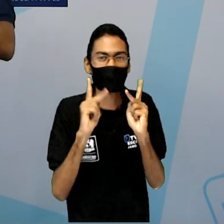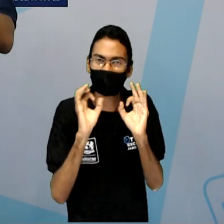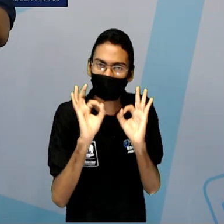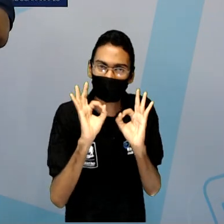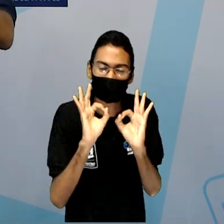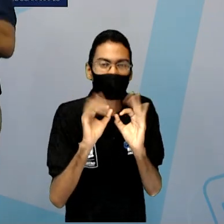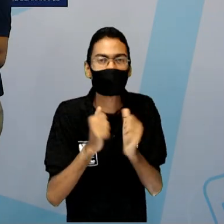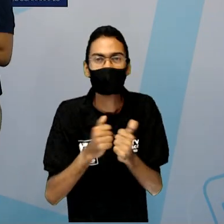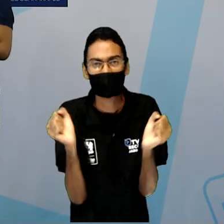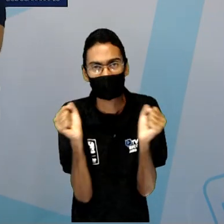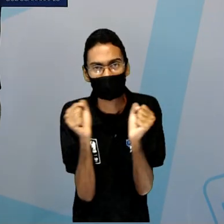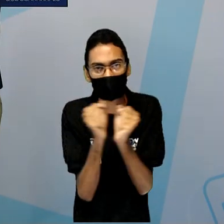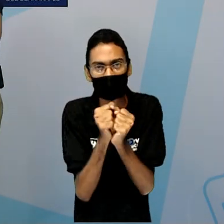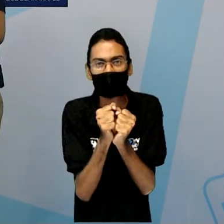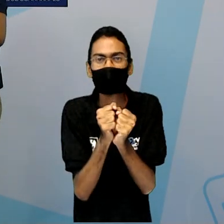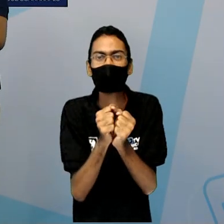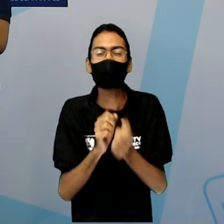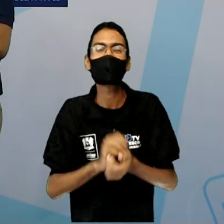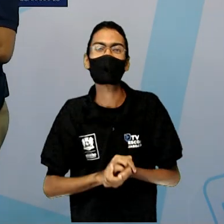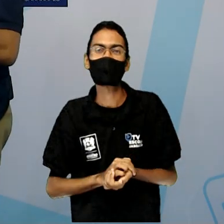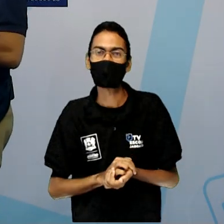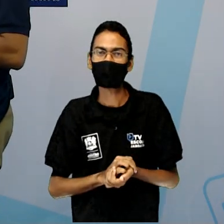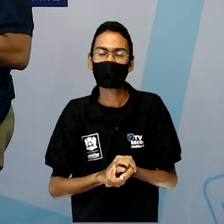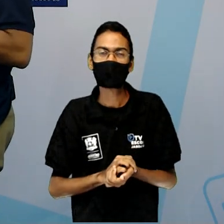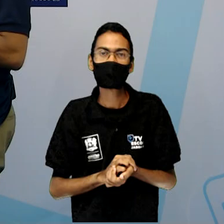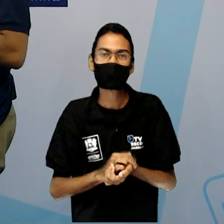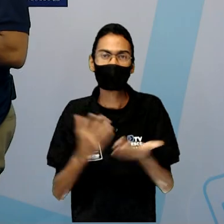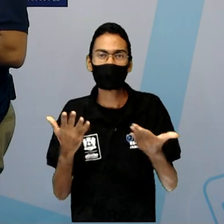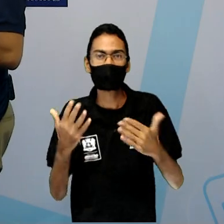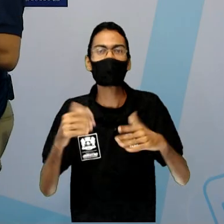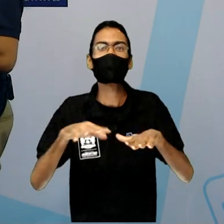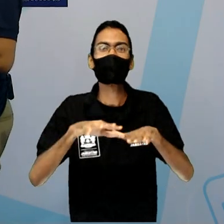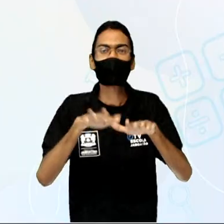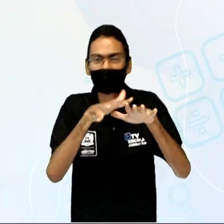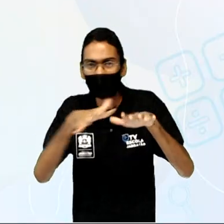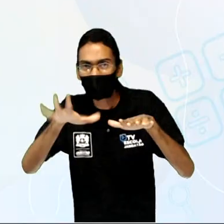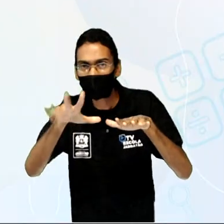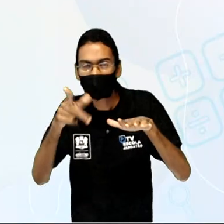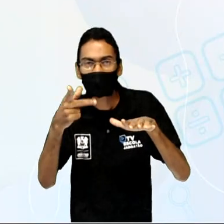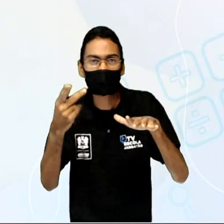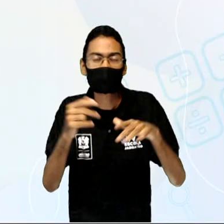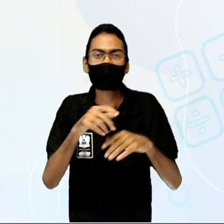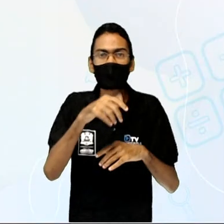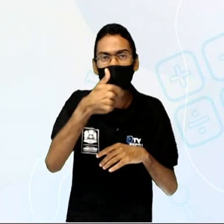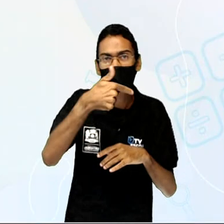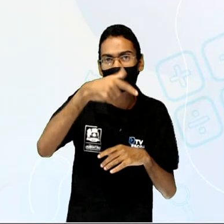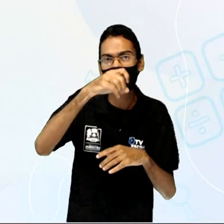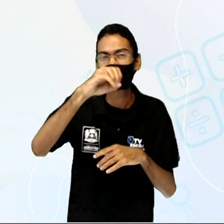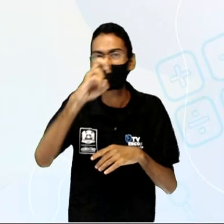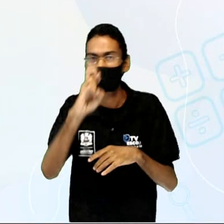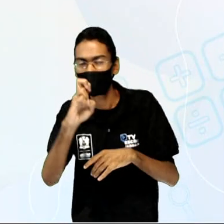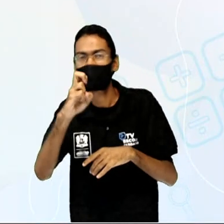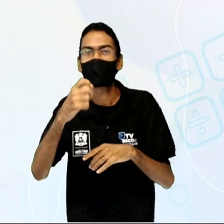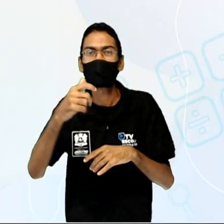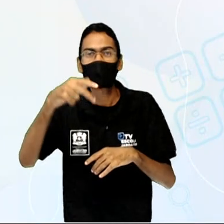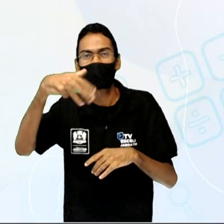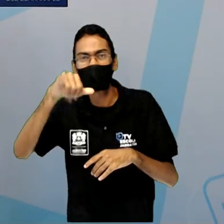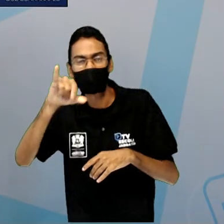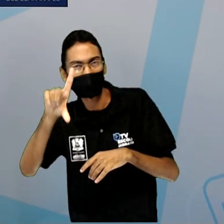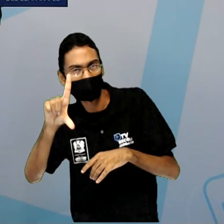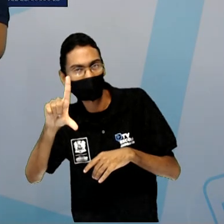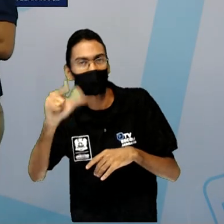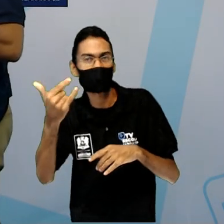Tamo junto na questão das planícies. Então, apresenta cerca de 75 mil quilômetros de vias